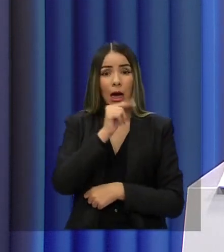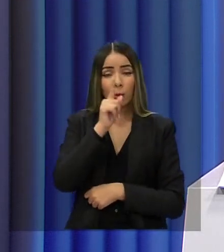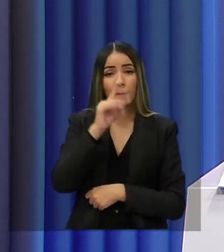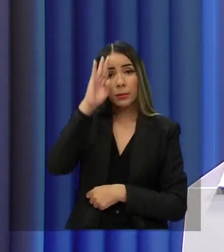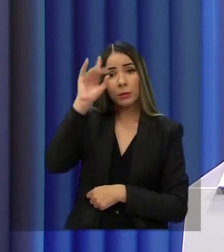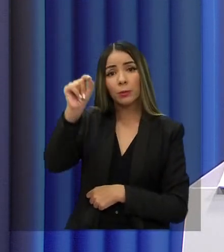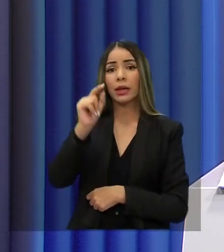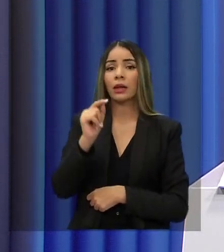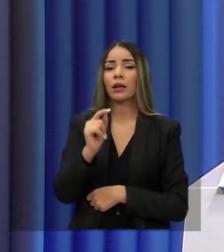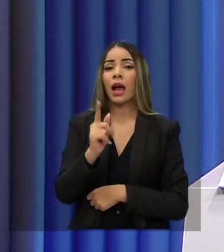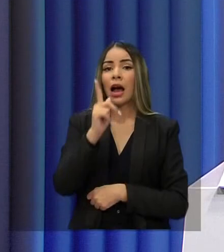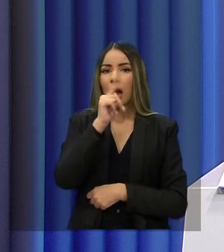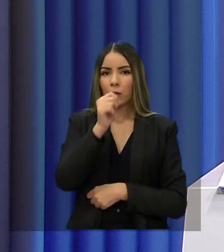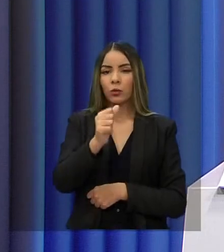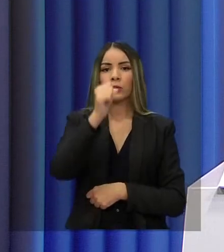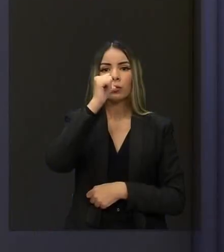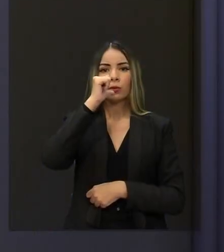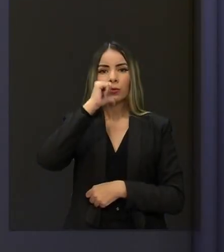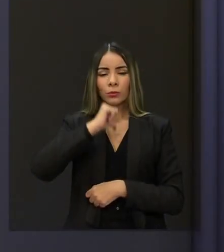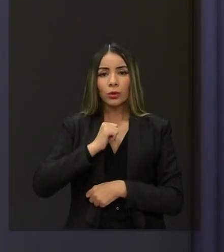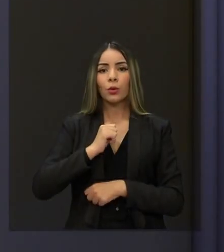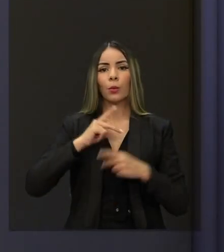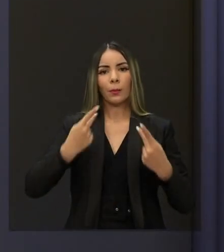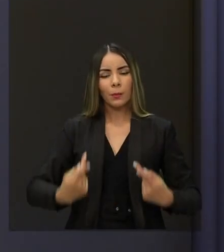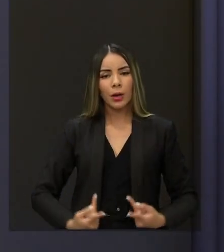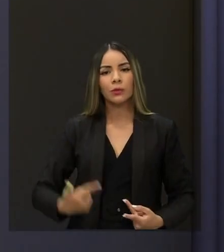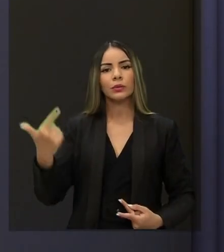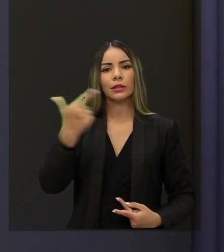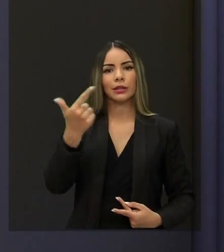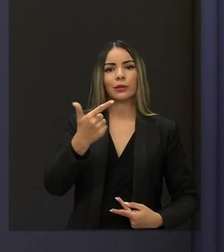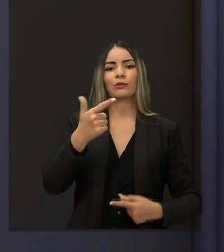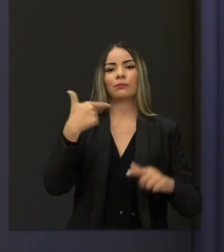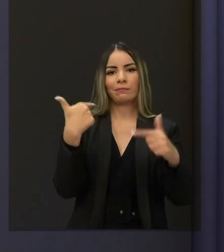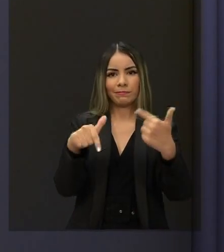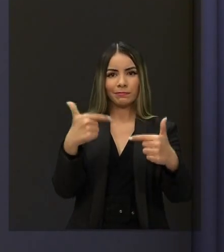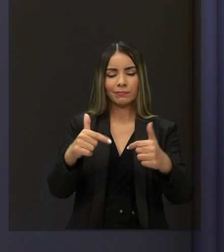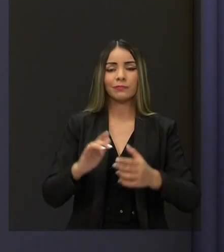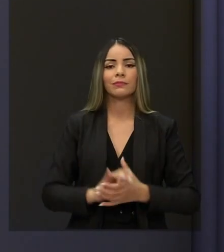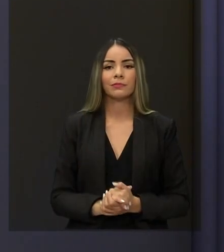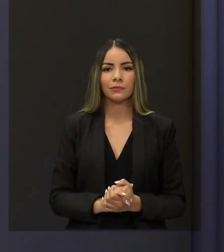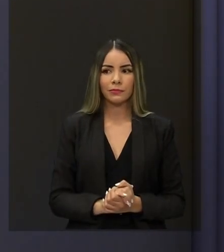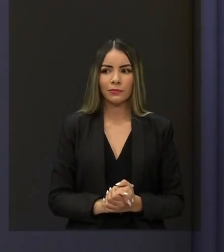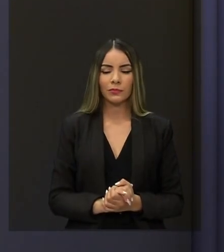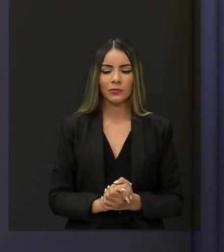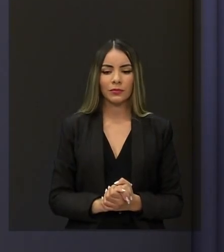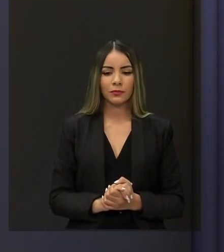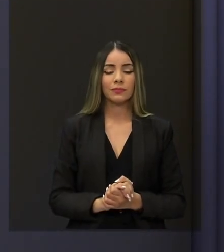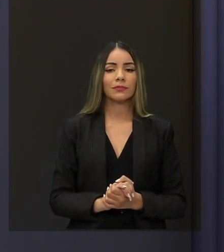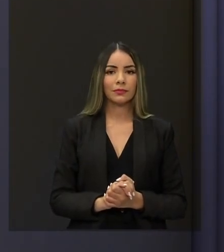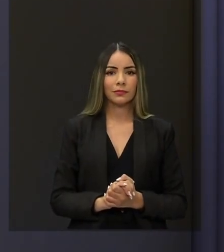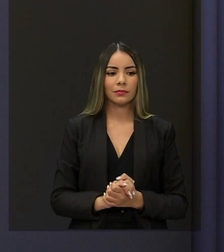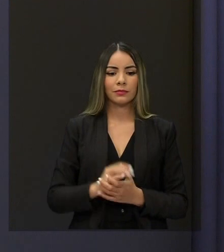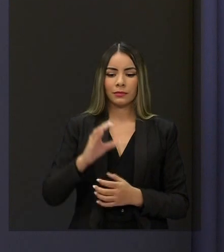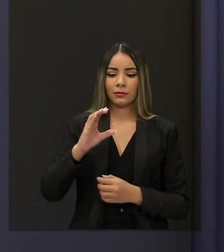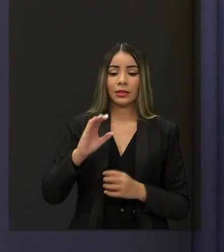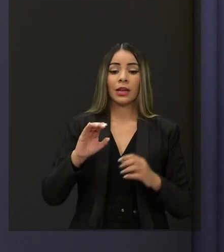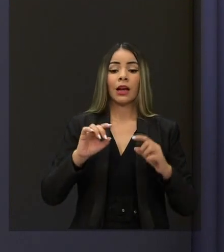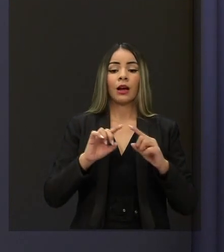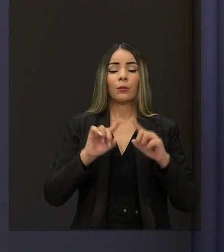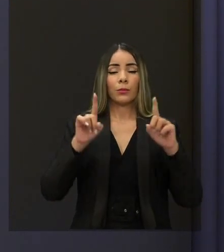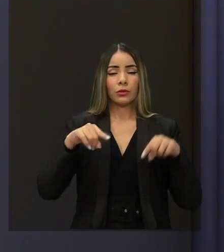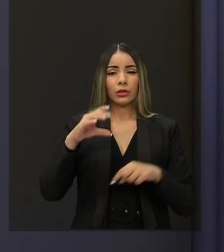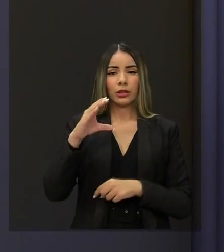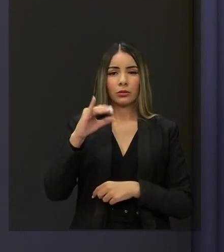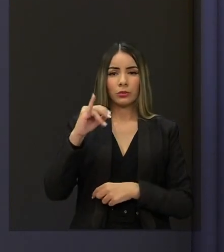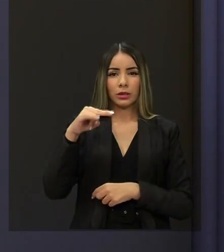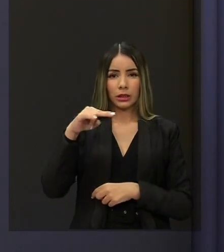abastecer a economia de emprego e renda. Paulo Cearense, refleta comigo. Cinturão das Águas é uma parceria do